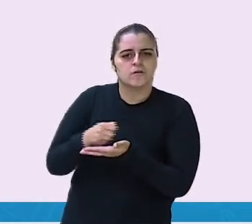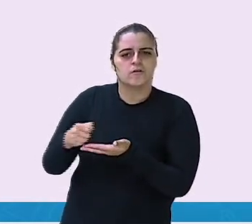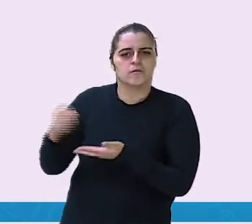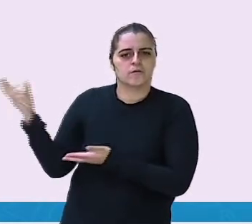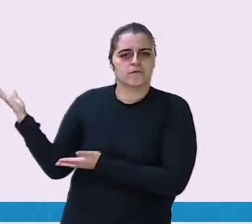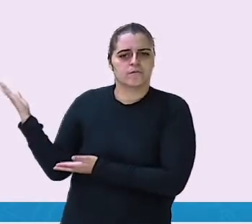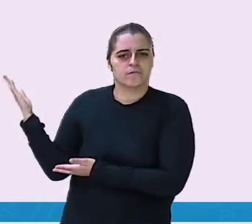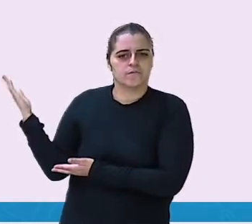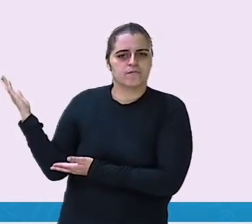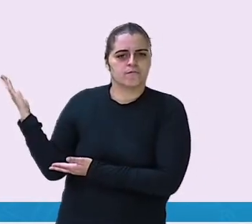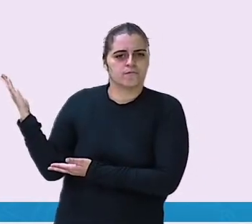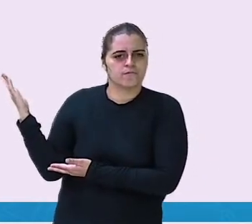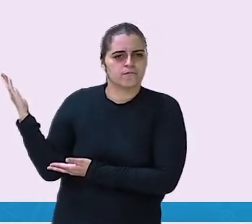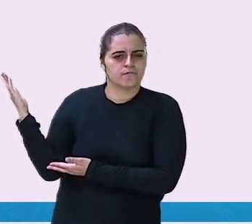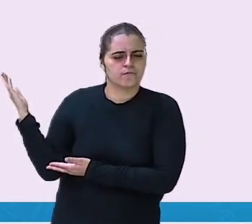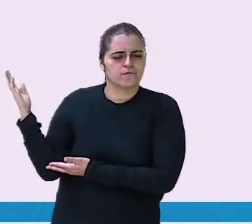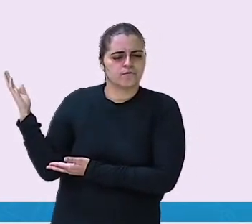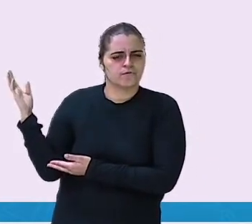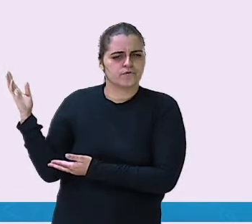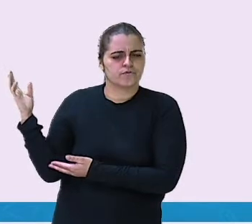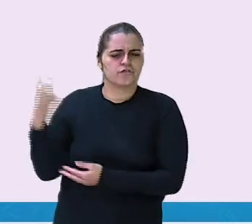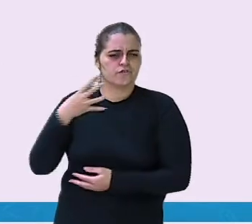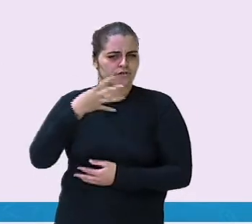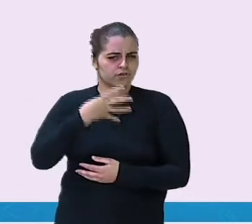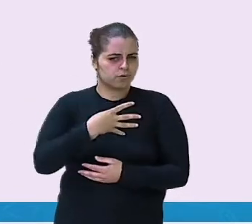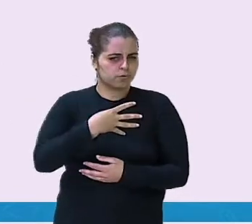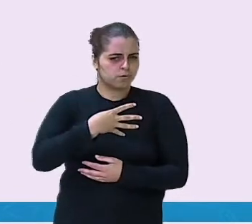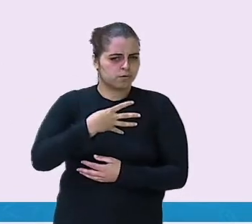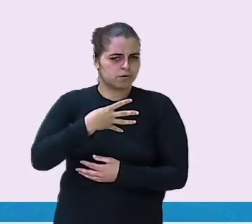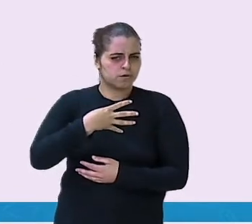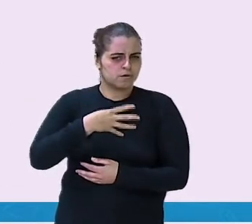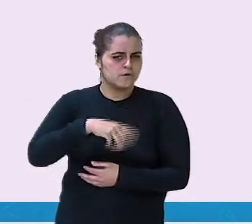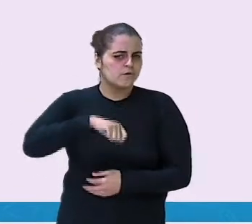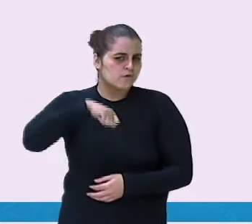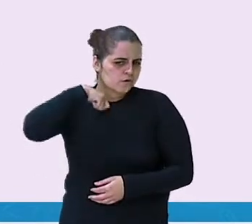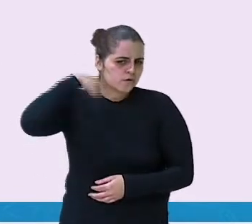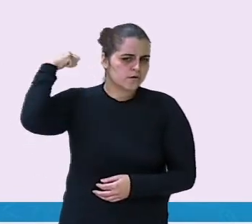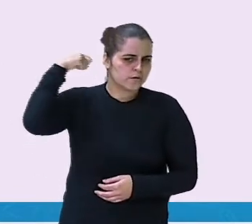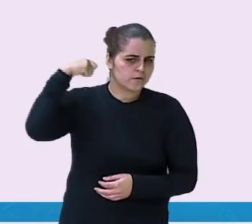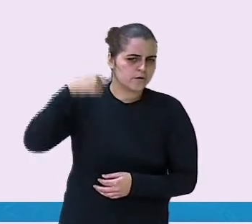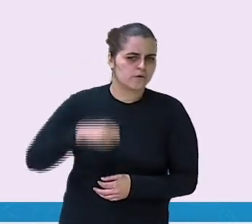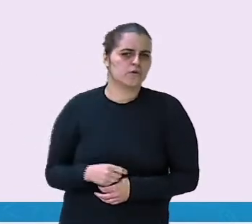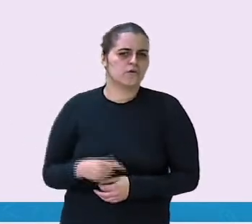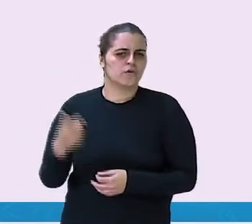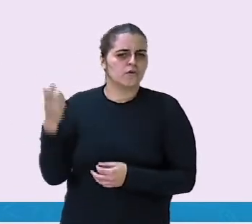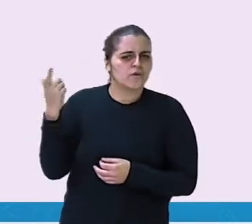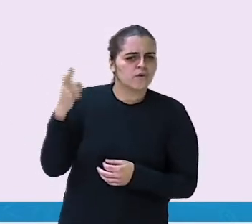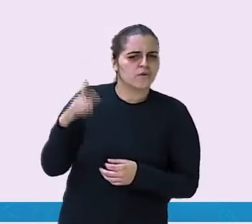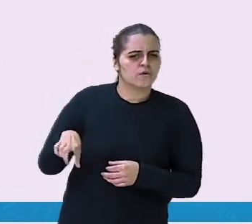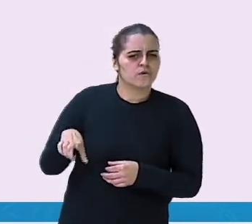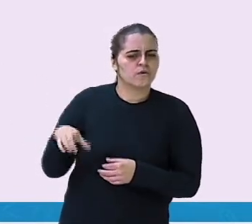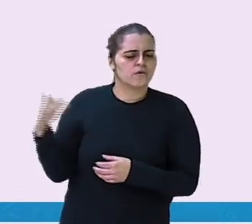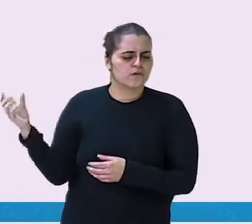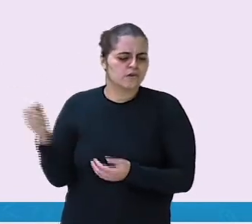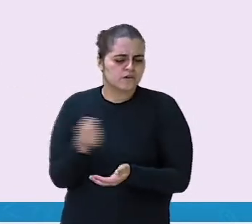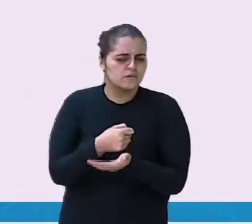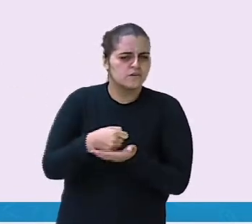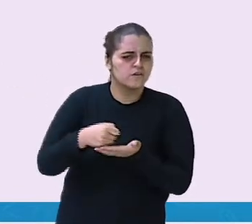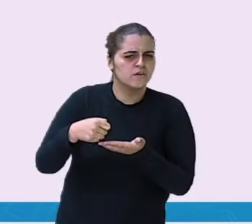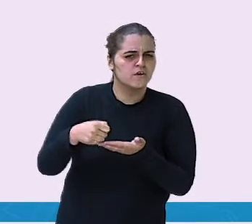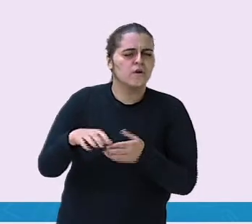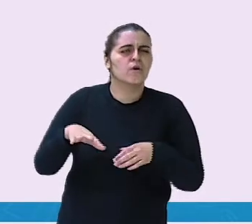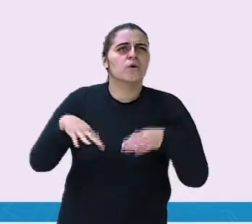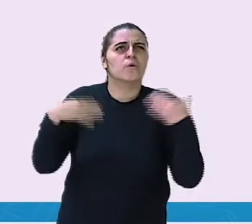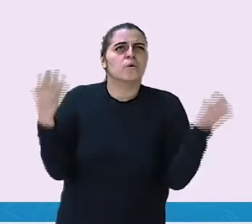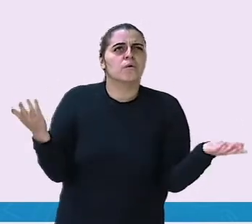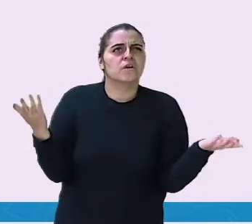andar de cabeça para baixo. Dia 4 de abril. Novamente, no início da página, escreveu. Será